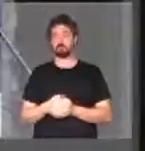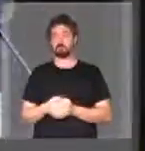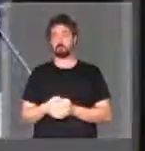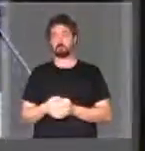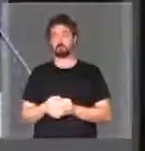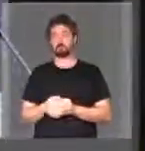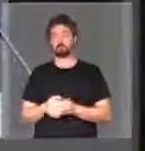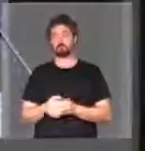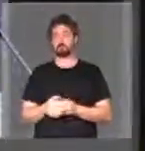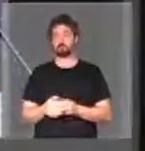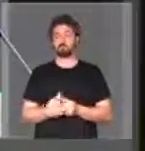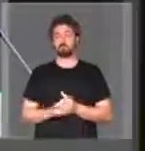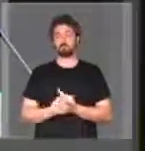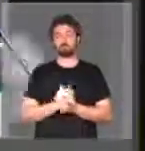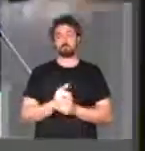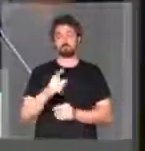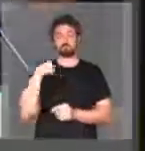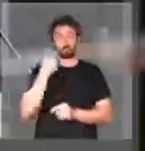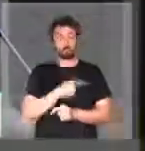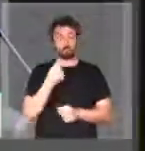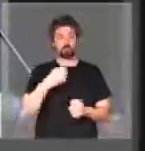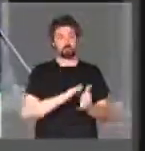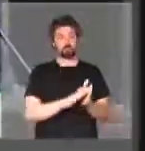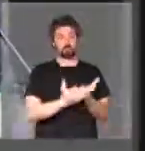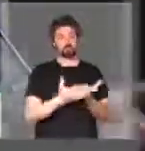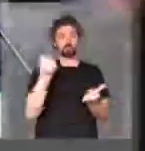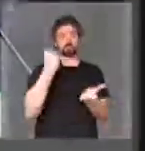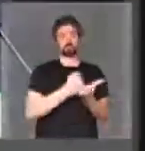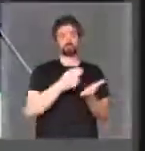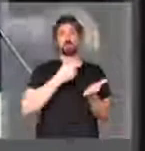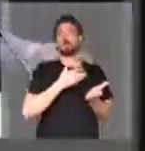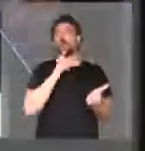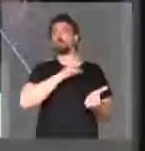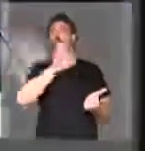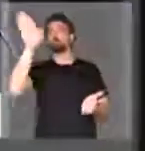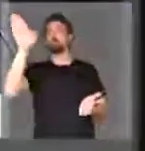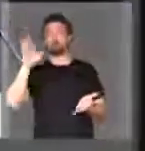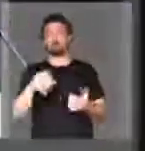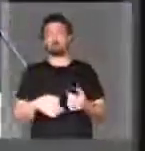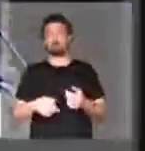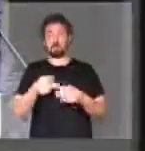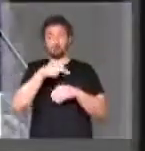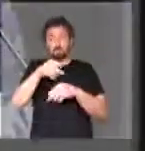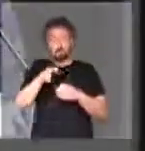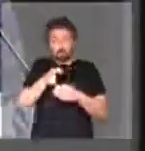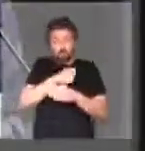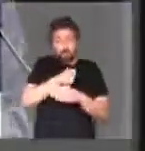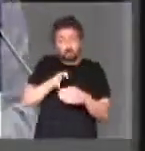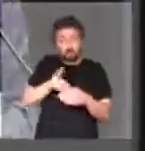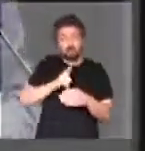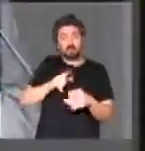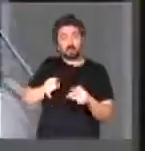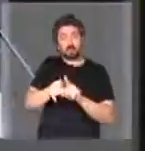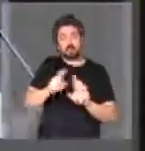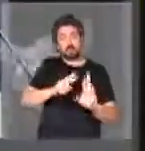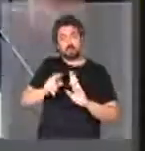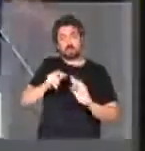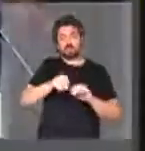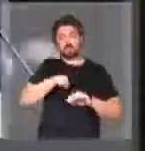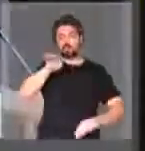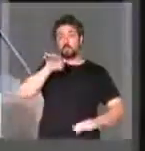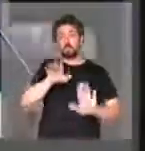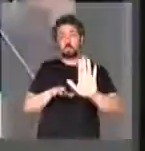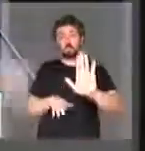Nós ainda vamos ter que ter o visto se criou uma relação desigual. Lá na fronteira, nós temos também uma relação